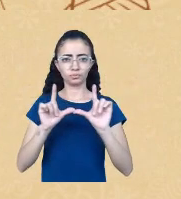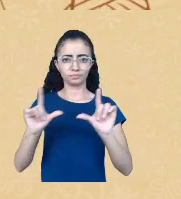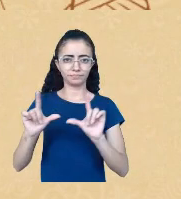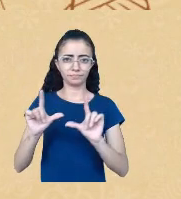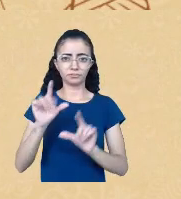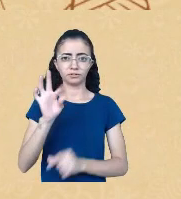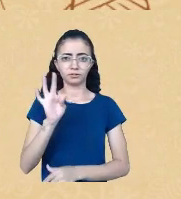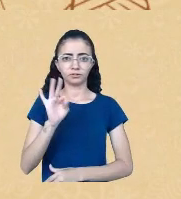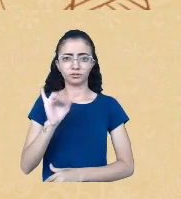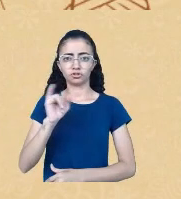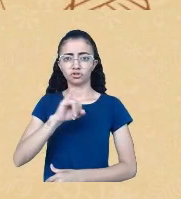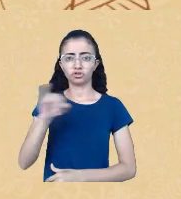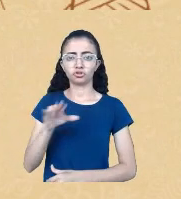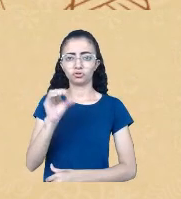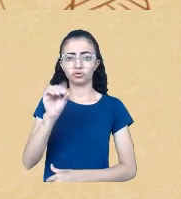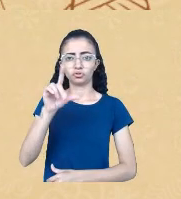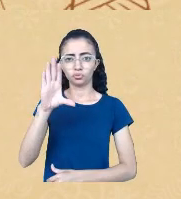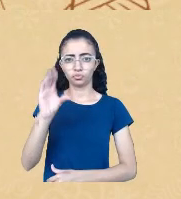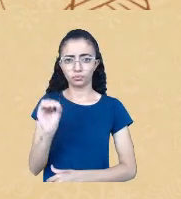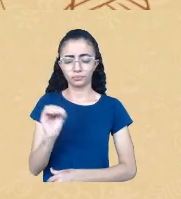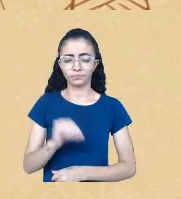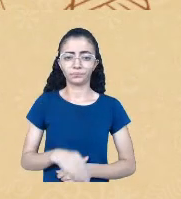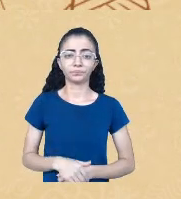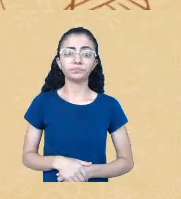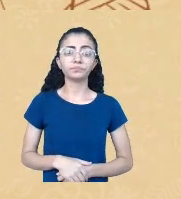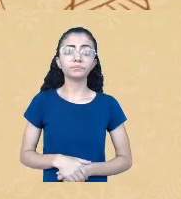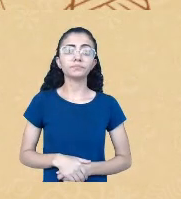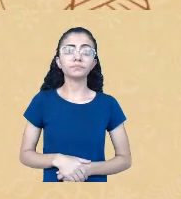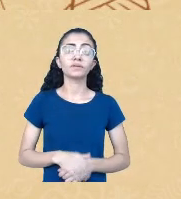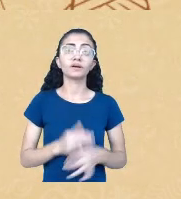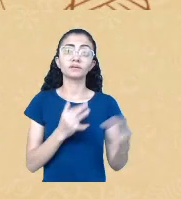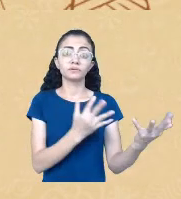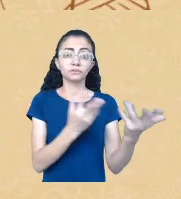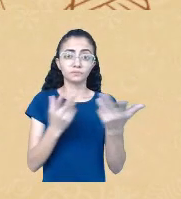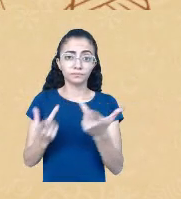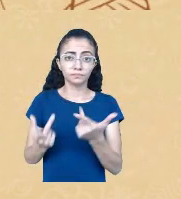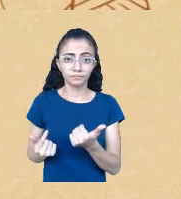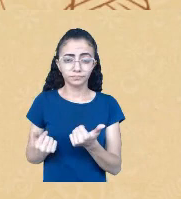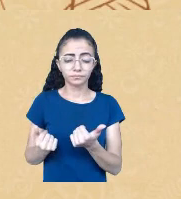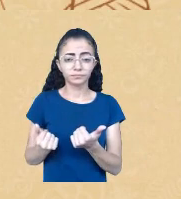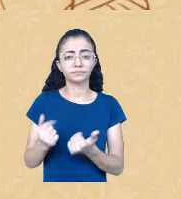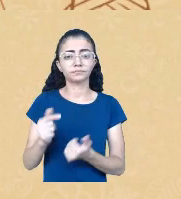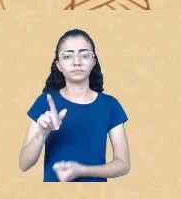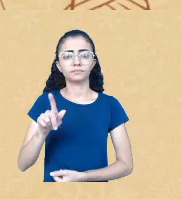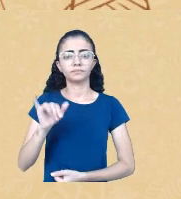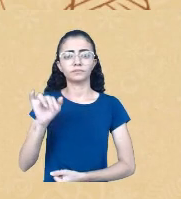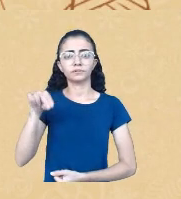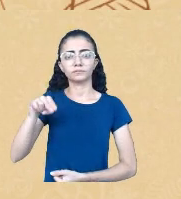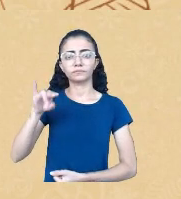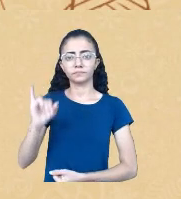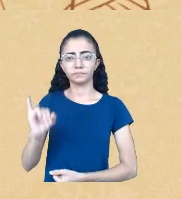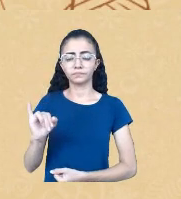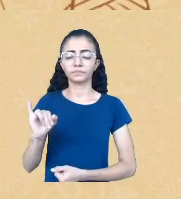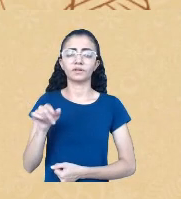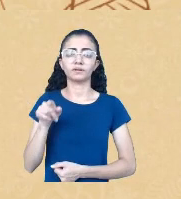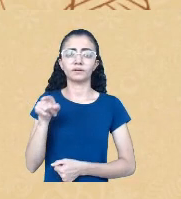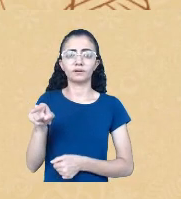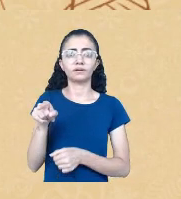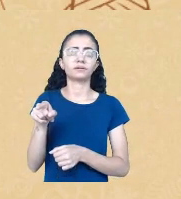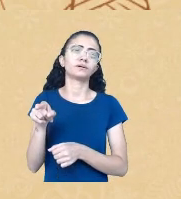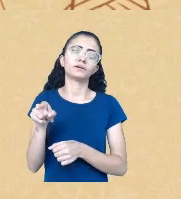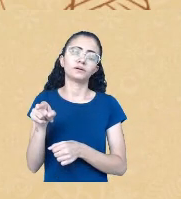Nossas convidadas, Geni Nunes, Geni é da Articulação Brasileira de Indígenas Psicólogas,